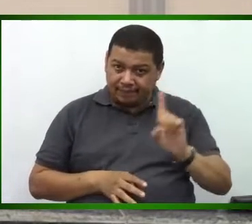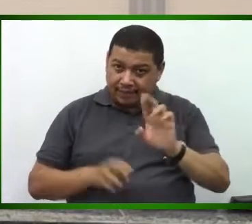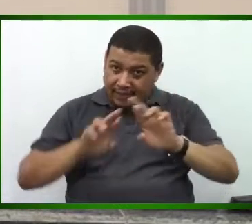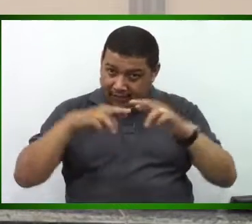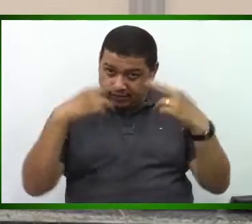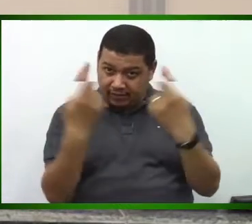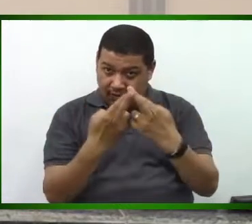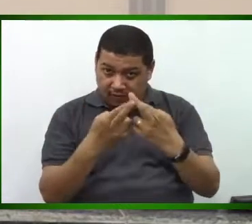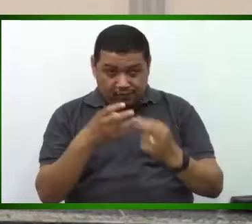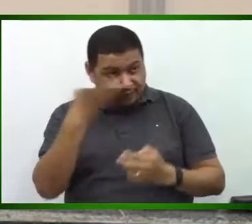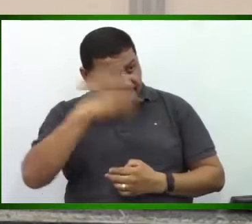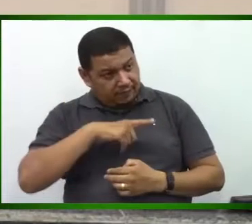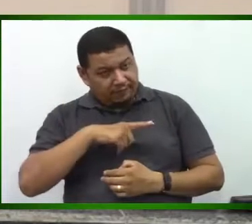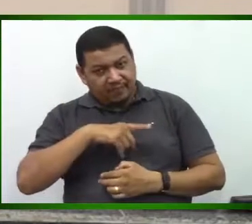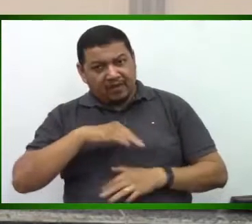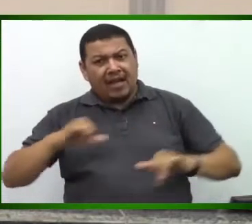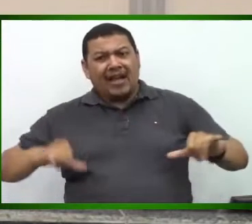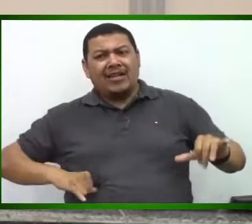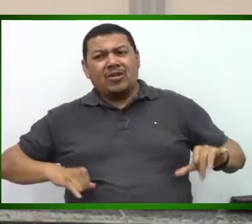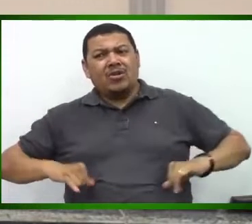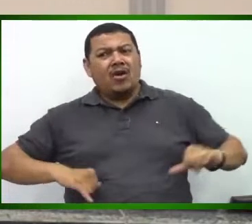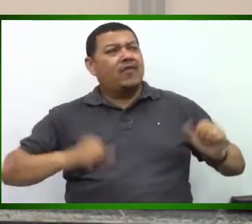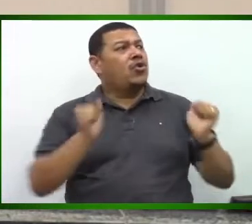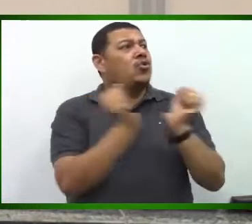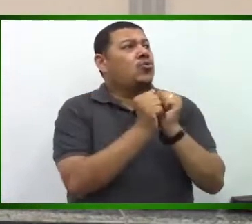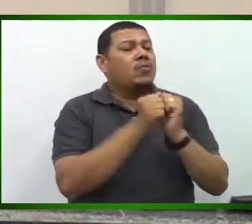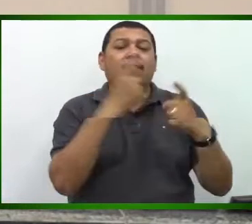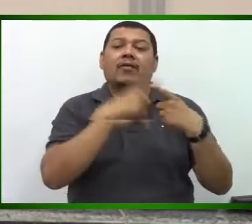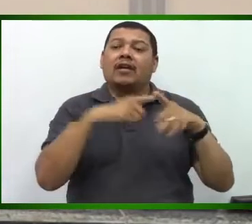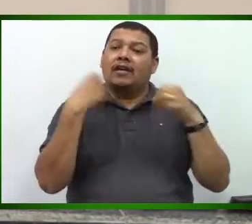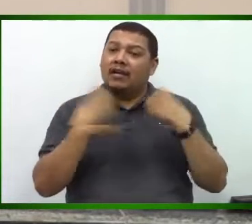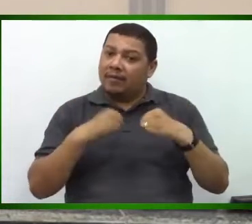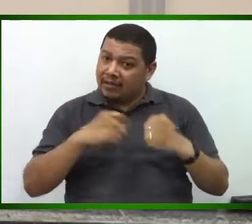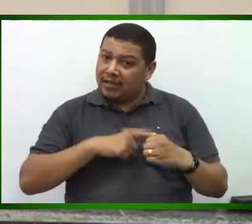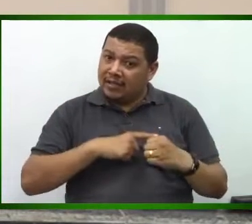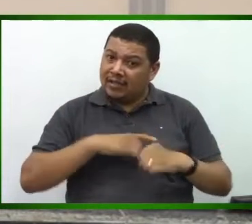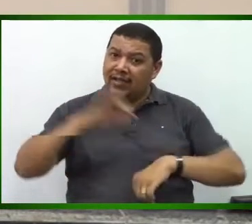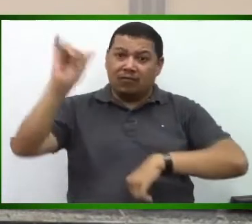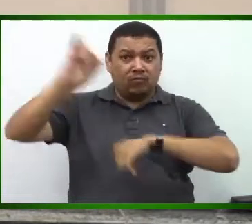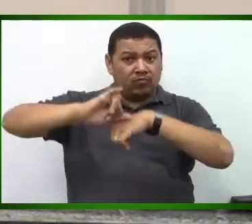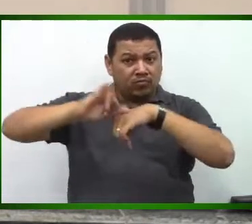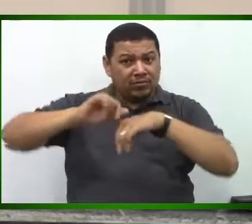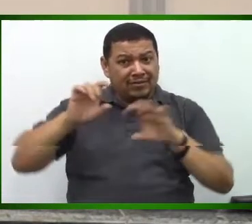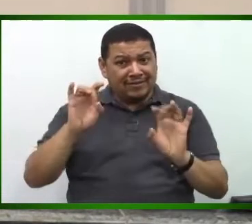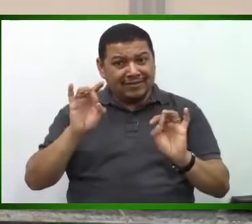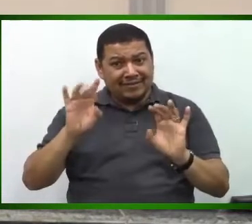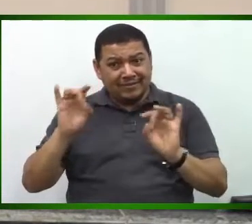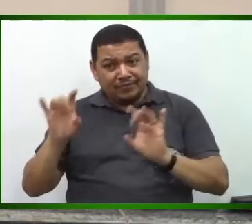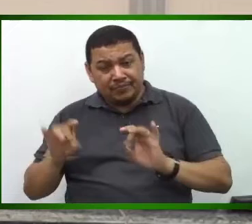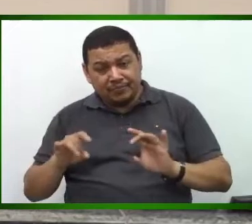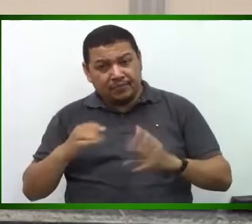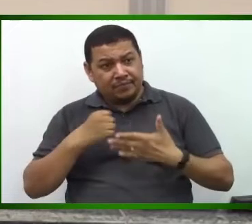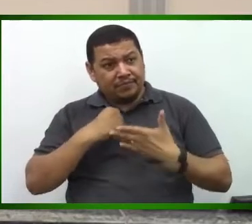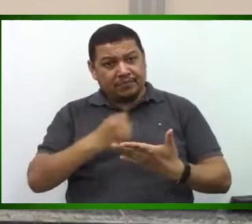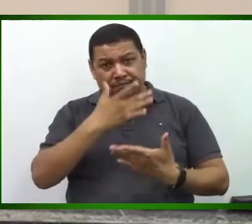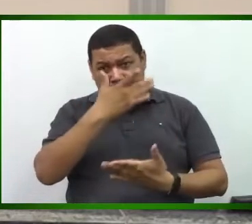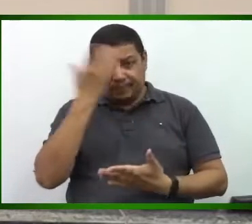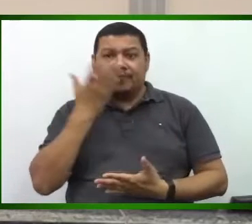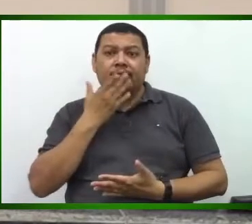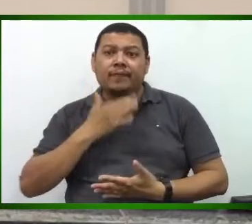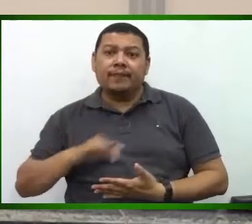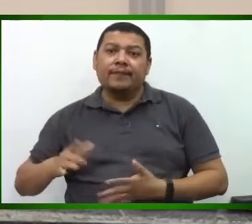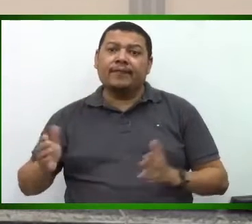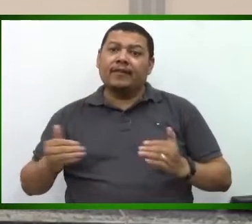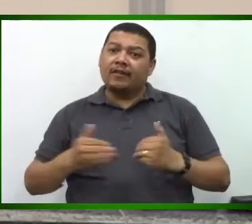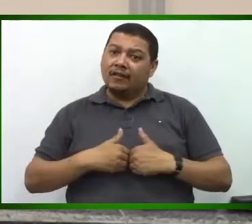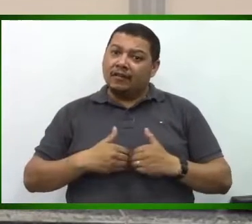a gente chora junto com elas, pela necessidade desse centro educacional em atendimento especializado ao autista. E